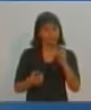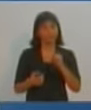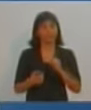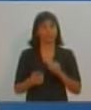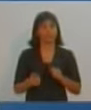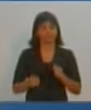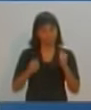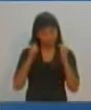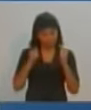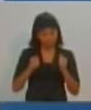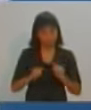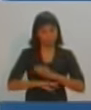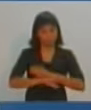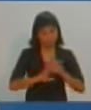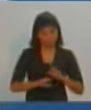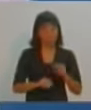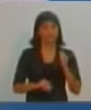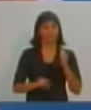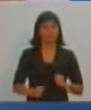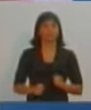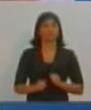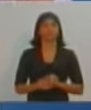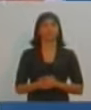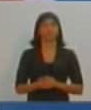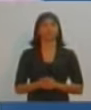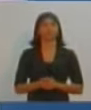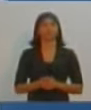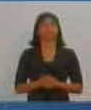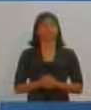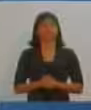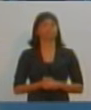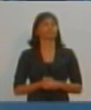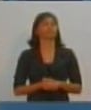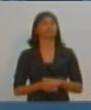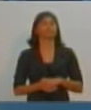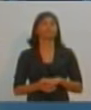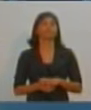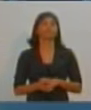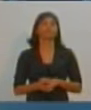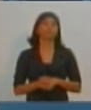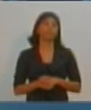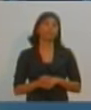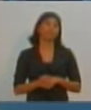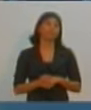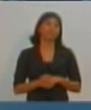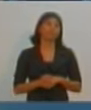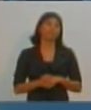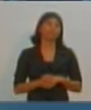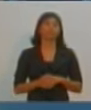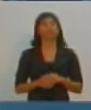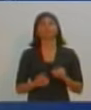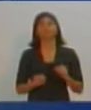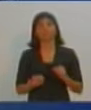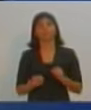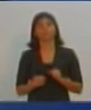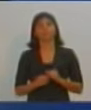lutar contra isso. É só isso. Eu passo o meu tempo ao Grandolfo. Ok. Então, Grandolfo, 30 segundos.